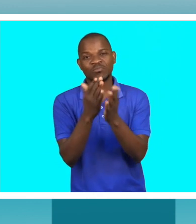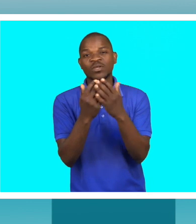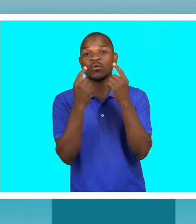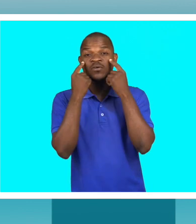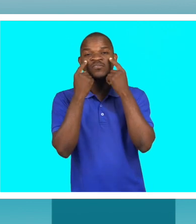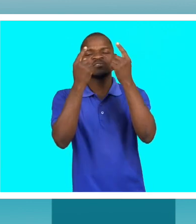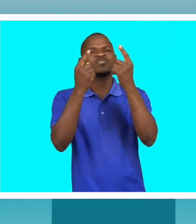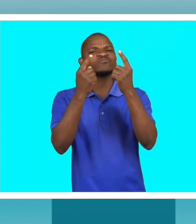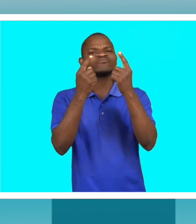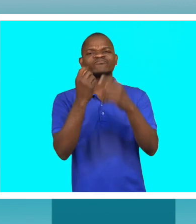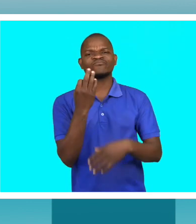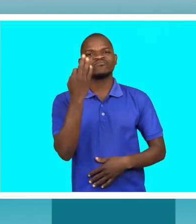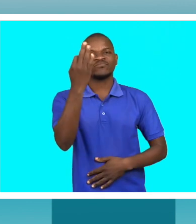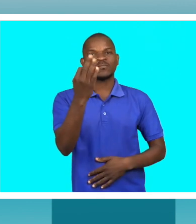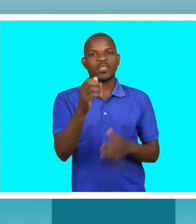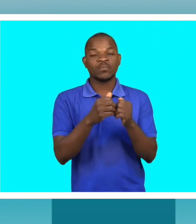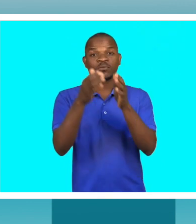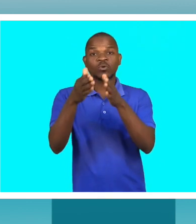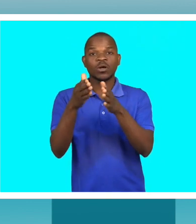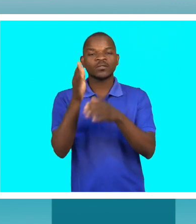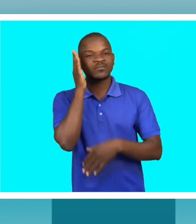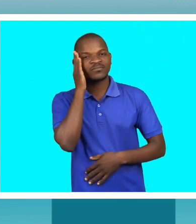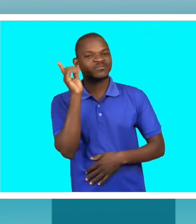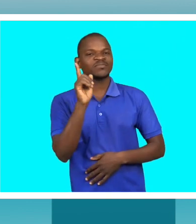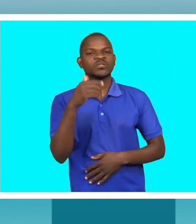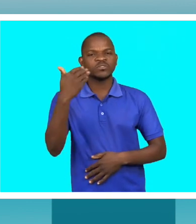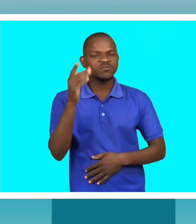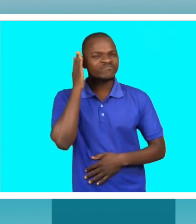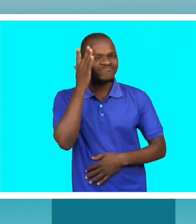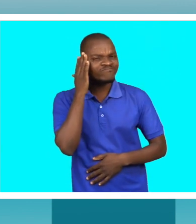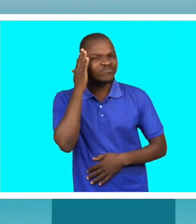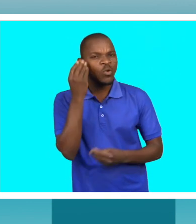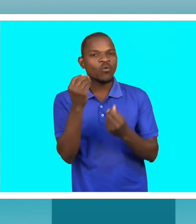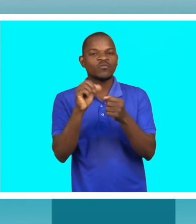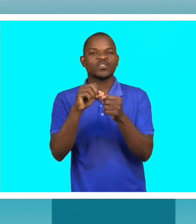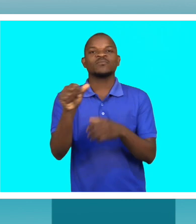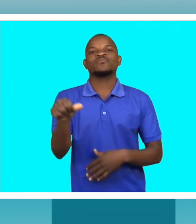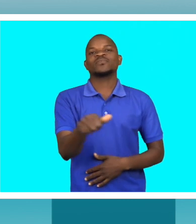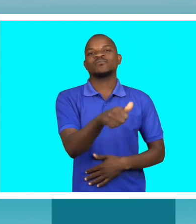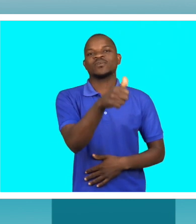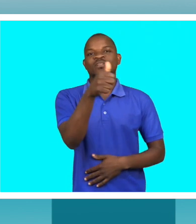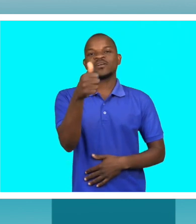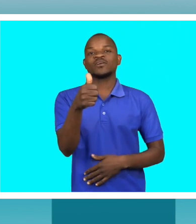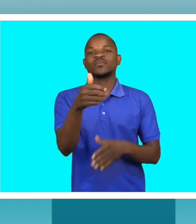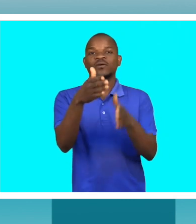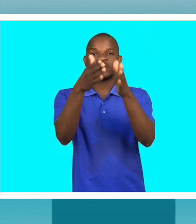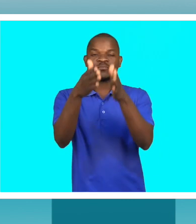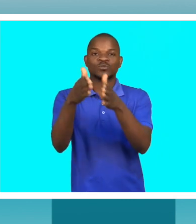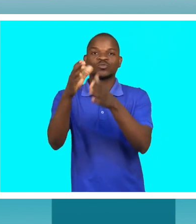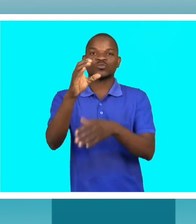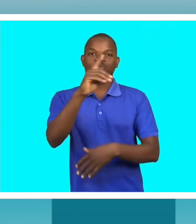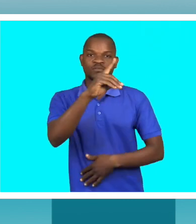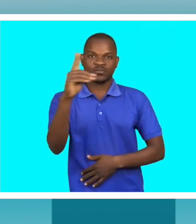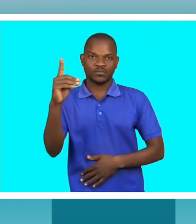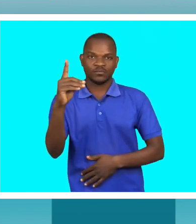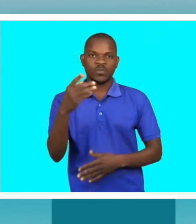visão ampla e ele acredito que não está dormindo está sempre a pensar para o bem-estar da pessoa portadora com deficiência o